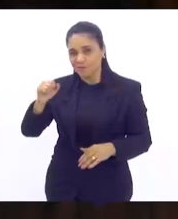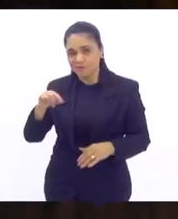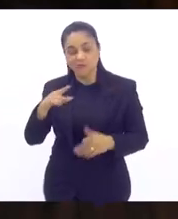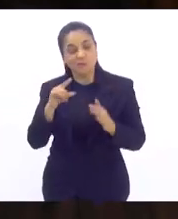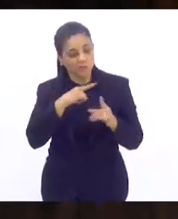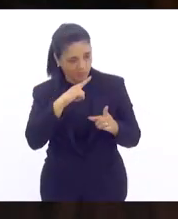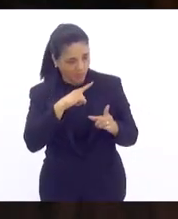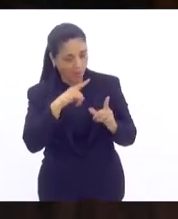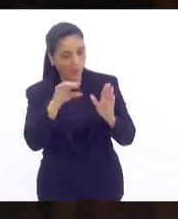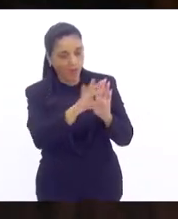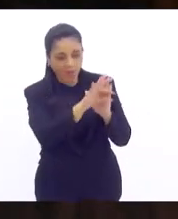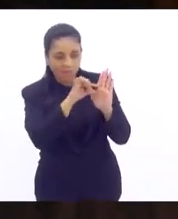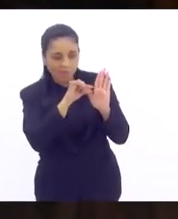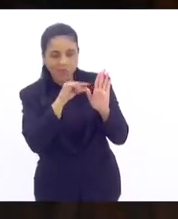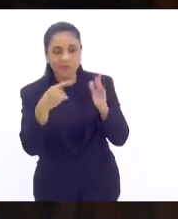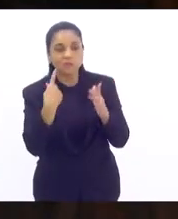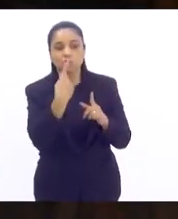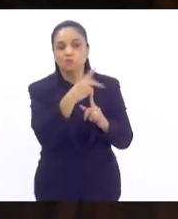V. Exª.